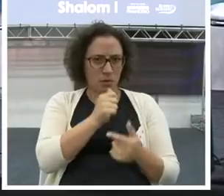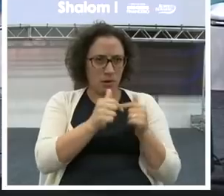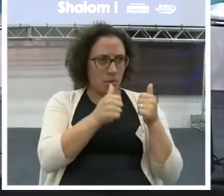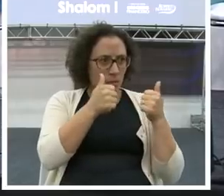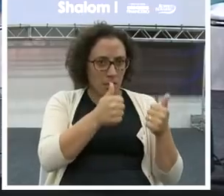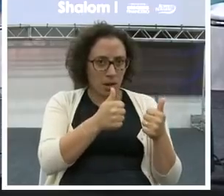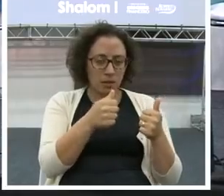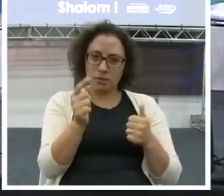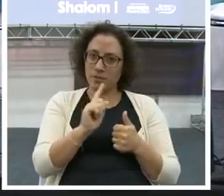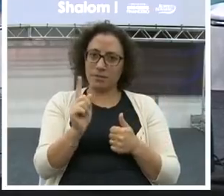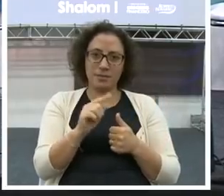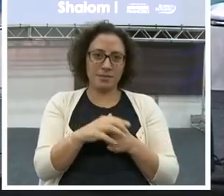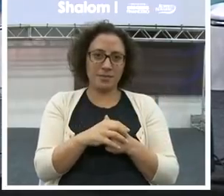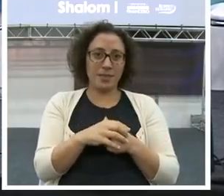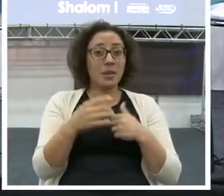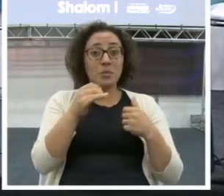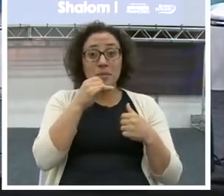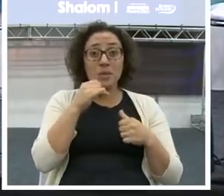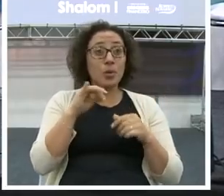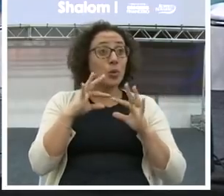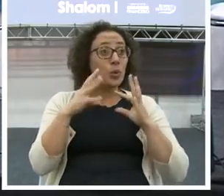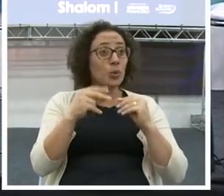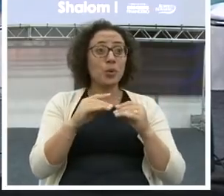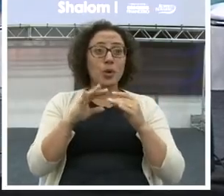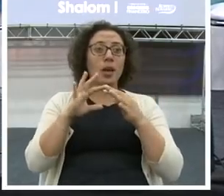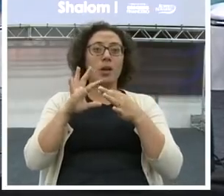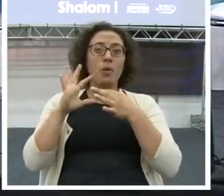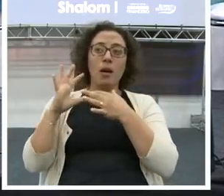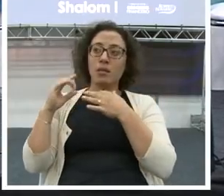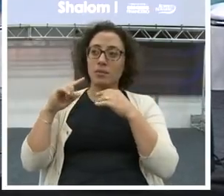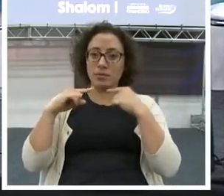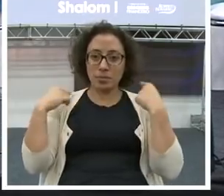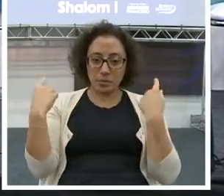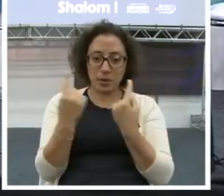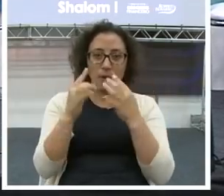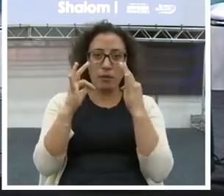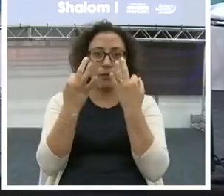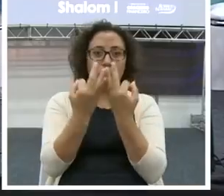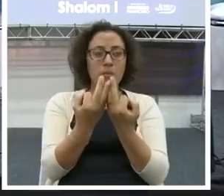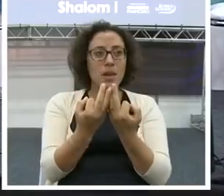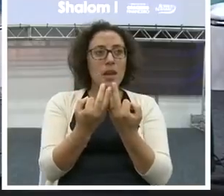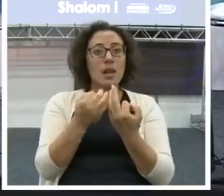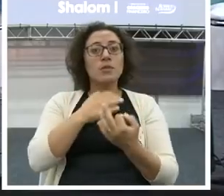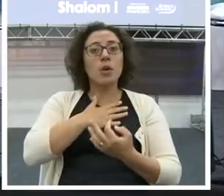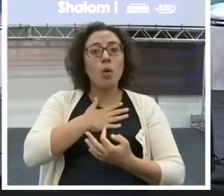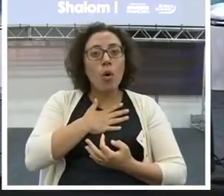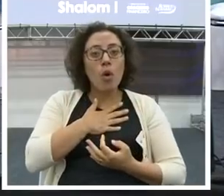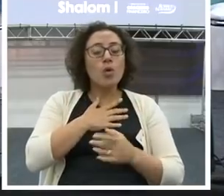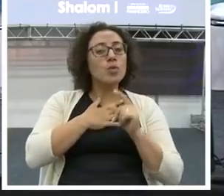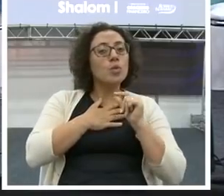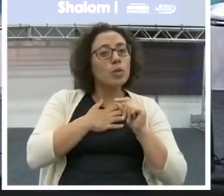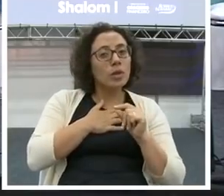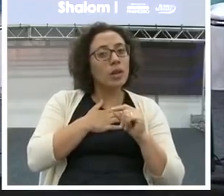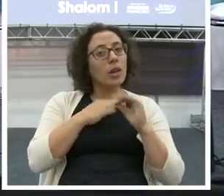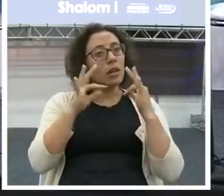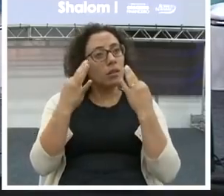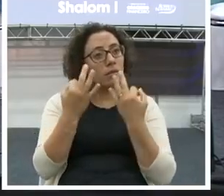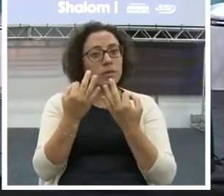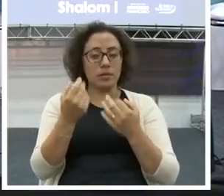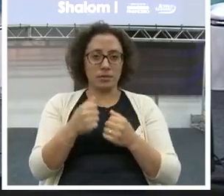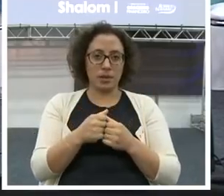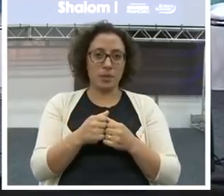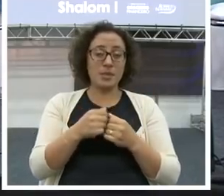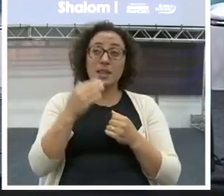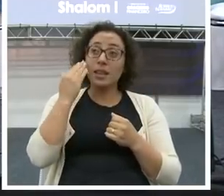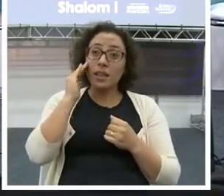apresentou foi a nossa cadeia de valores, que está lá. Então, você tem que ter a sua cadeia de valores bem